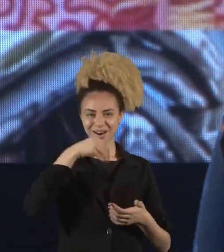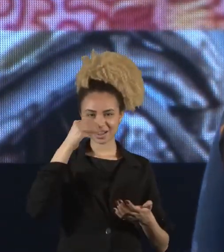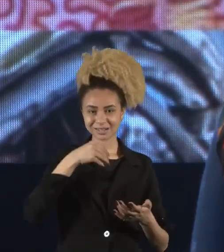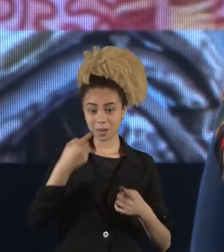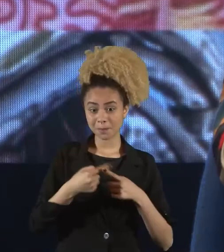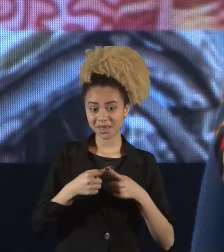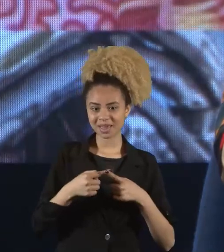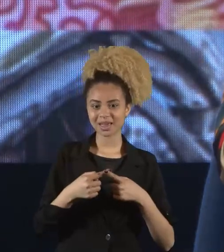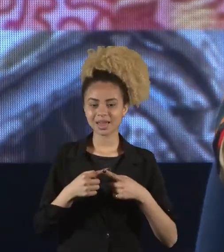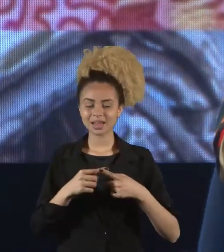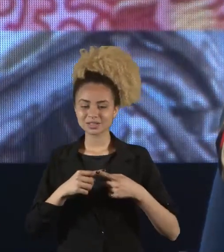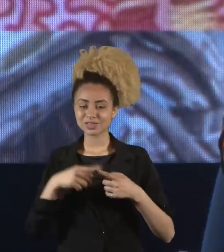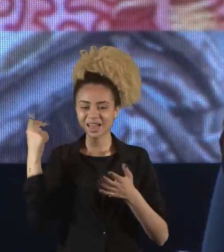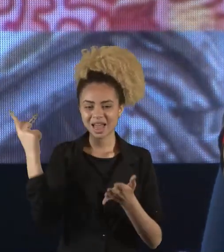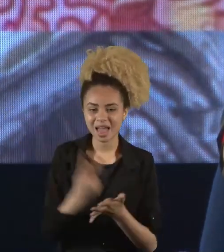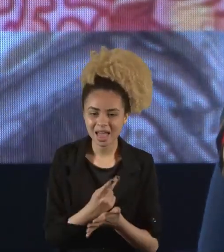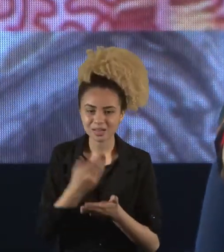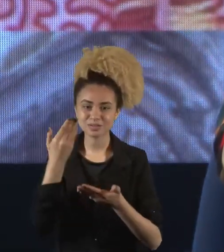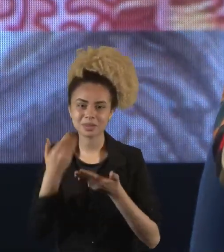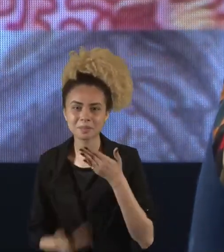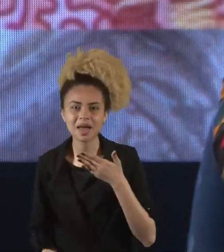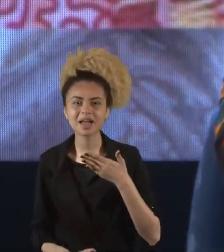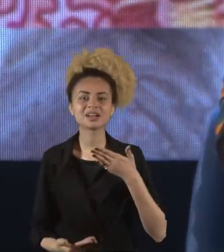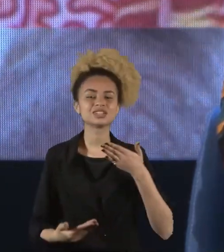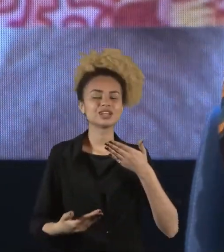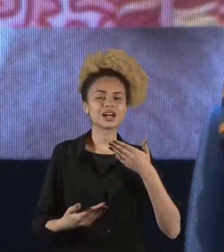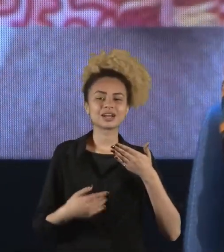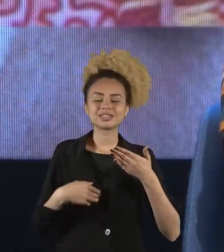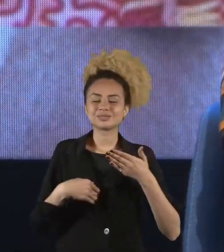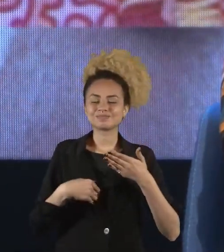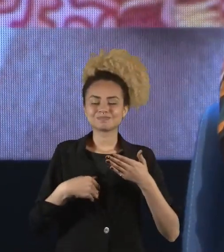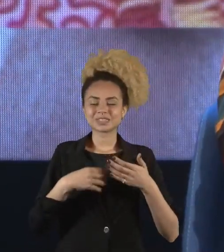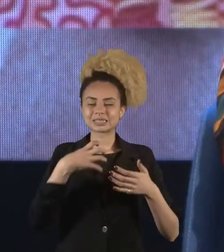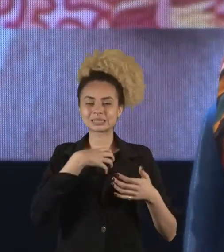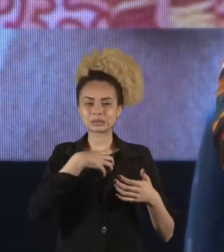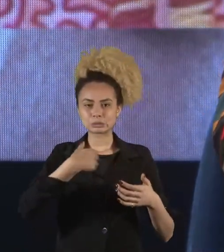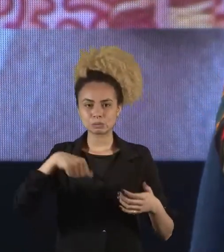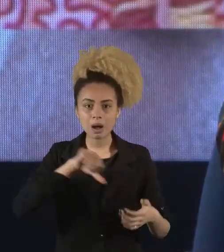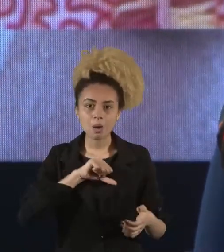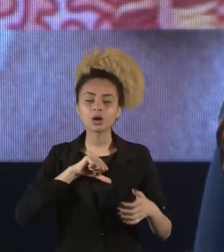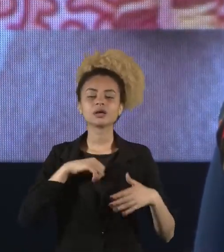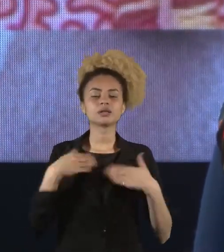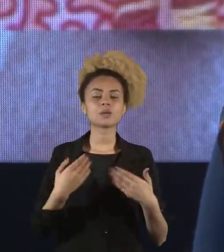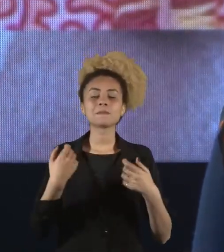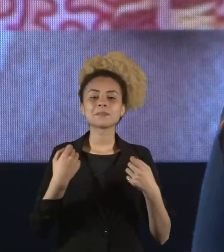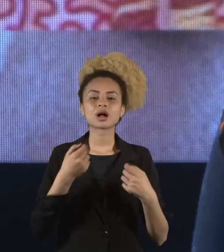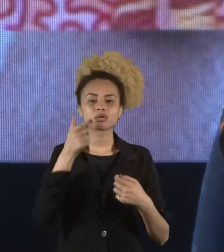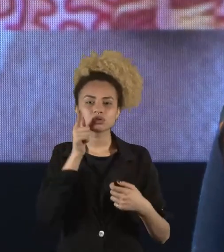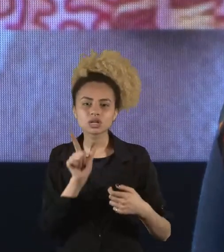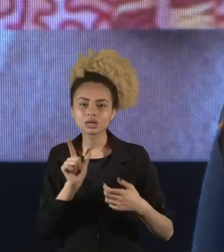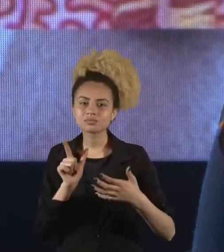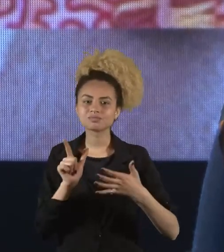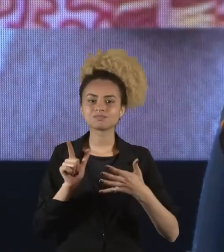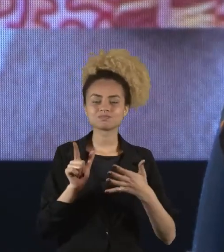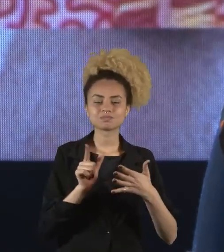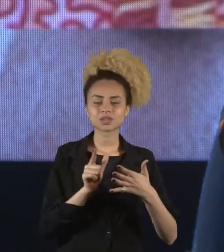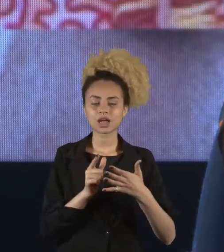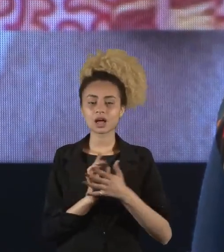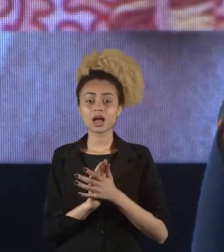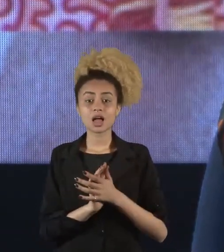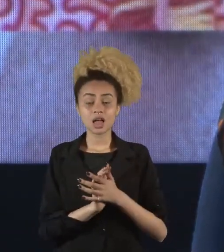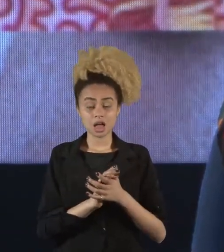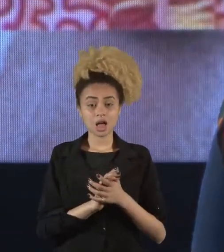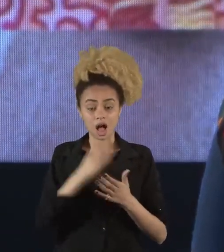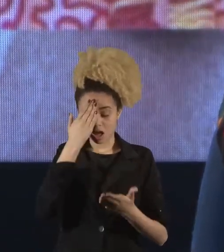autoconfiança e ele é um risco inerente do negócio. Então, para lidar com o fracasso, a autoconfiança faz com que nós não